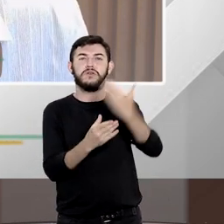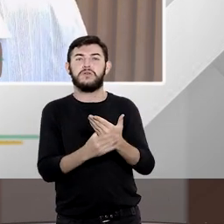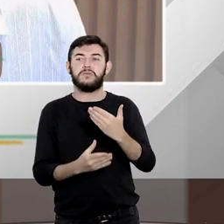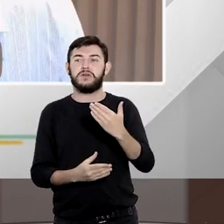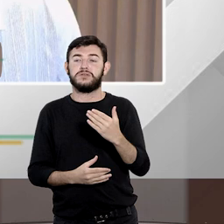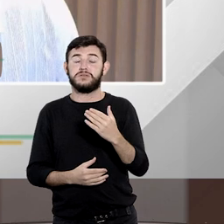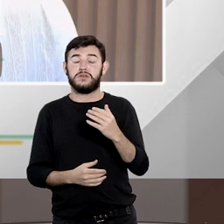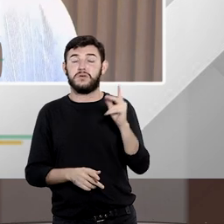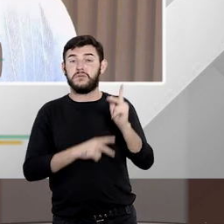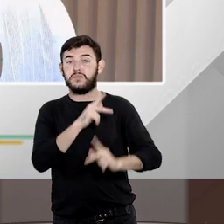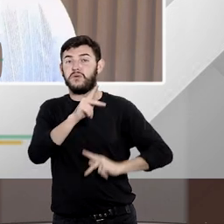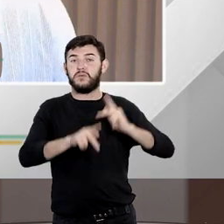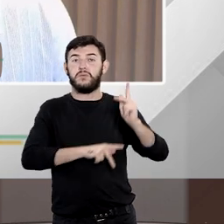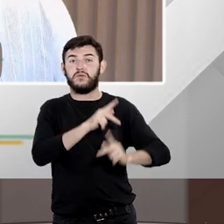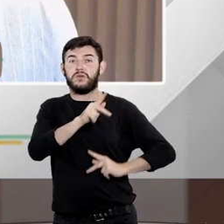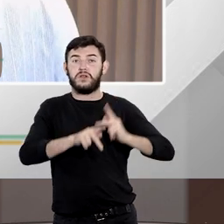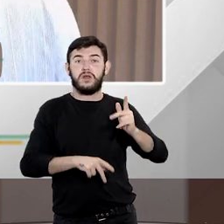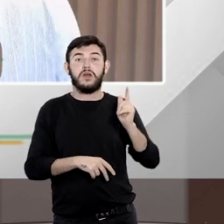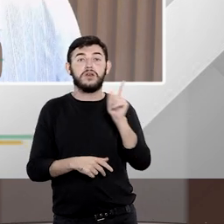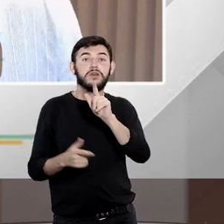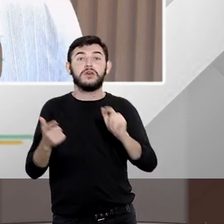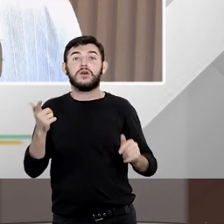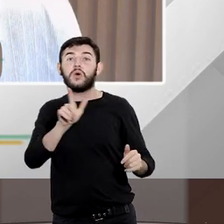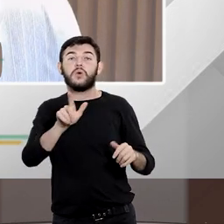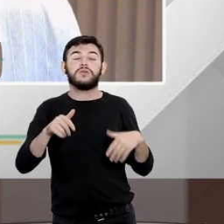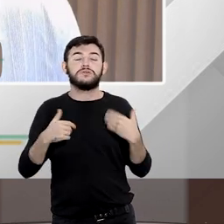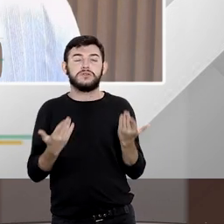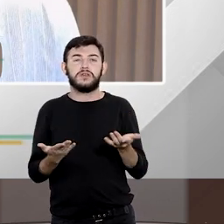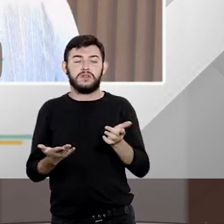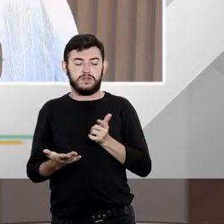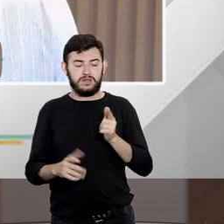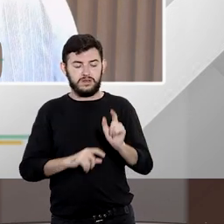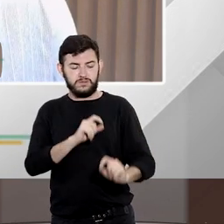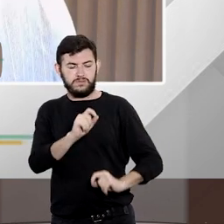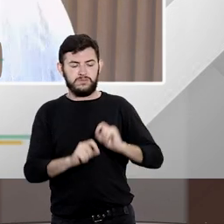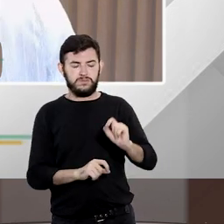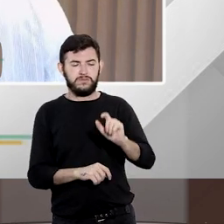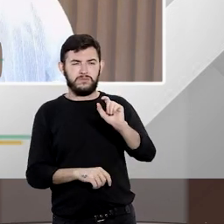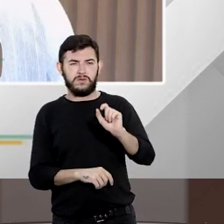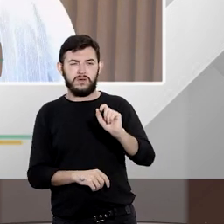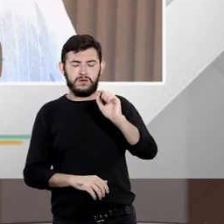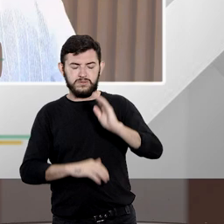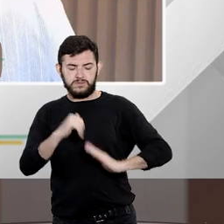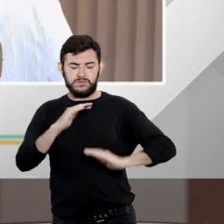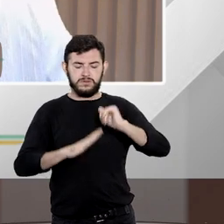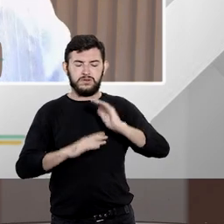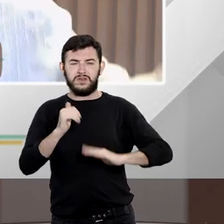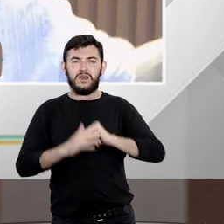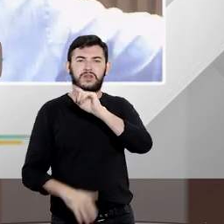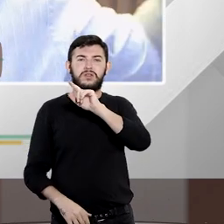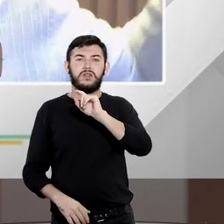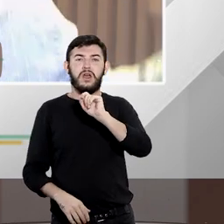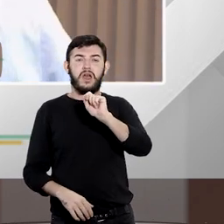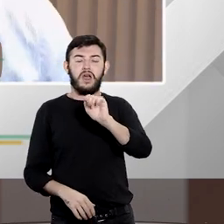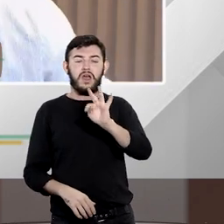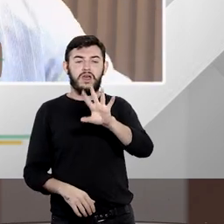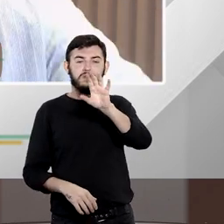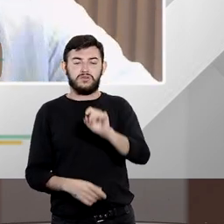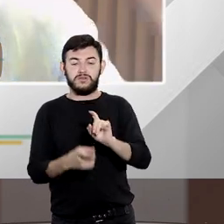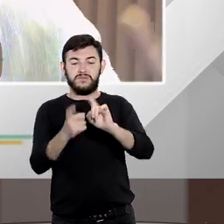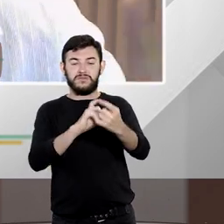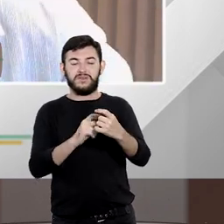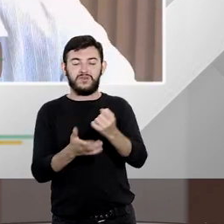popular e conseguir através da sua atitude a anulação de um ato administrativo que envolva uma